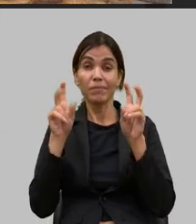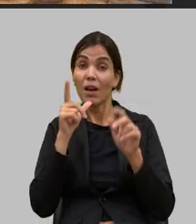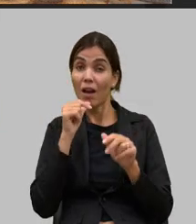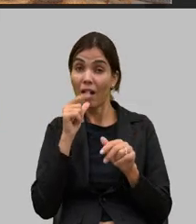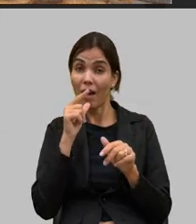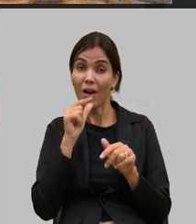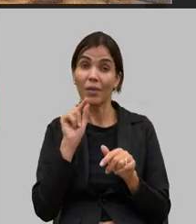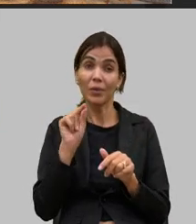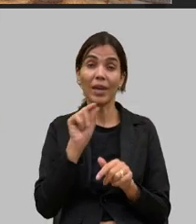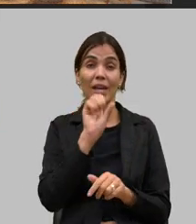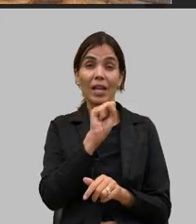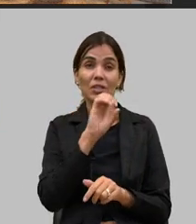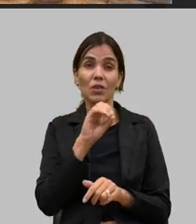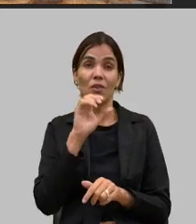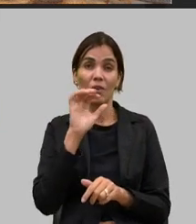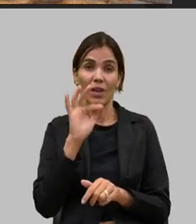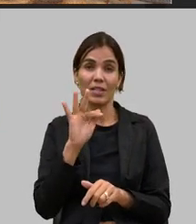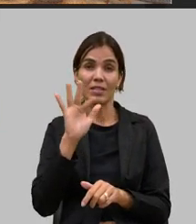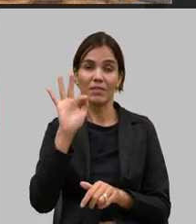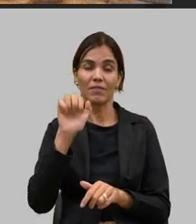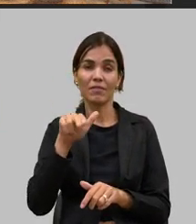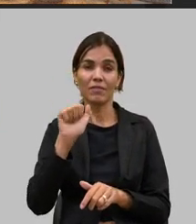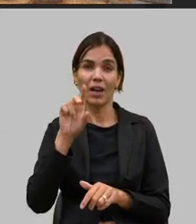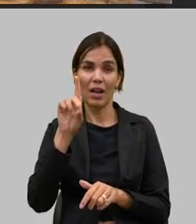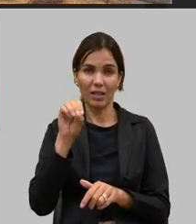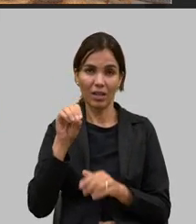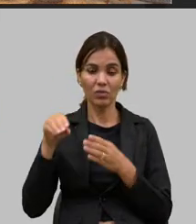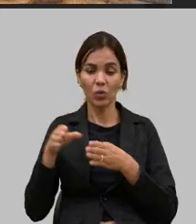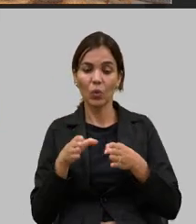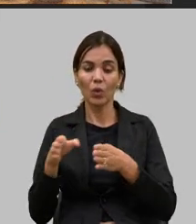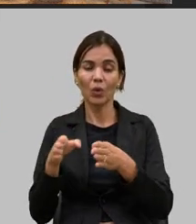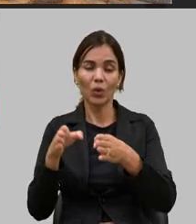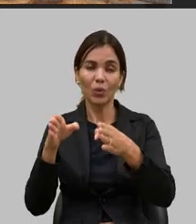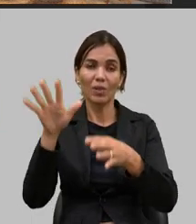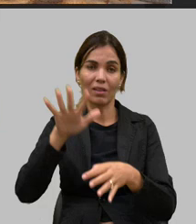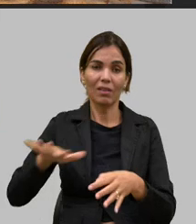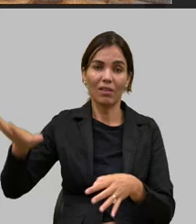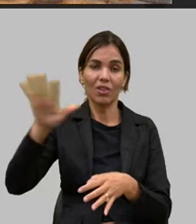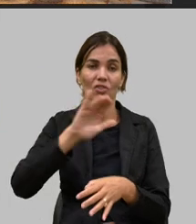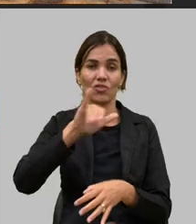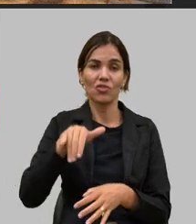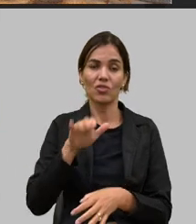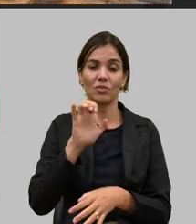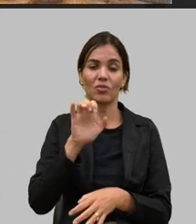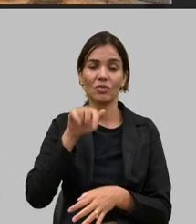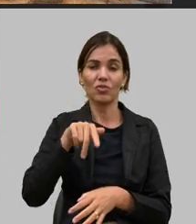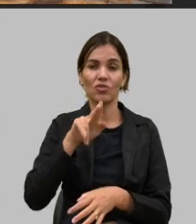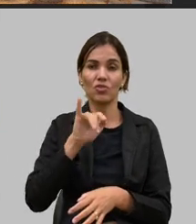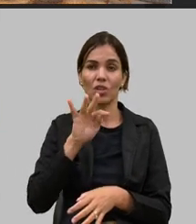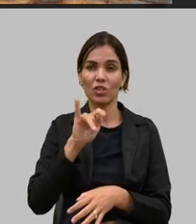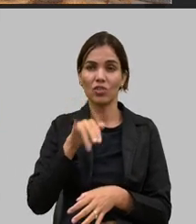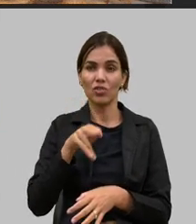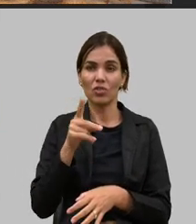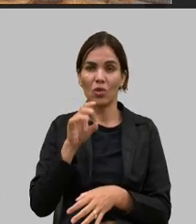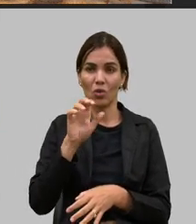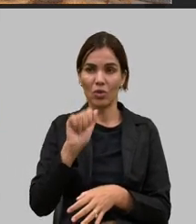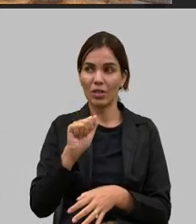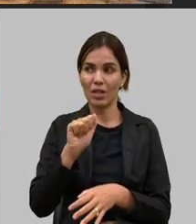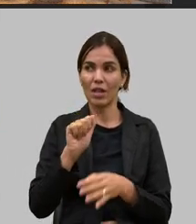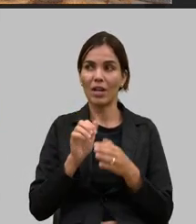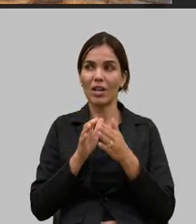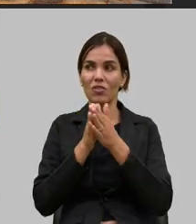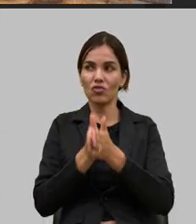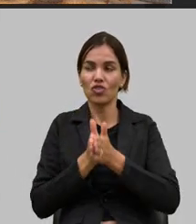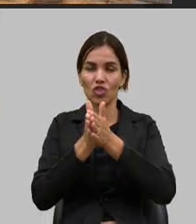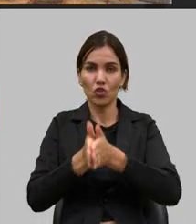Fanado o Rio Fanado todos conhecem lá no Jequitinhonha nós temos um consórcio que trabalha com a gente o consórcio do Jequitinhonha o